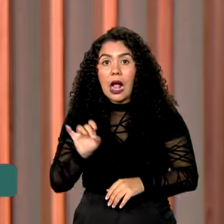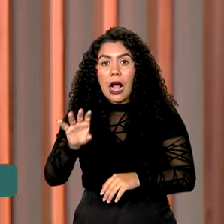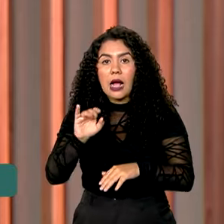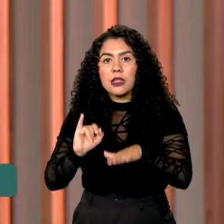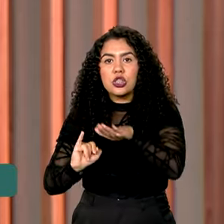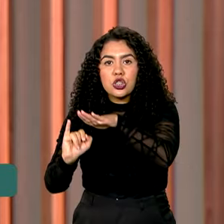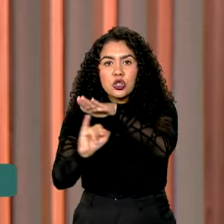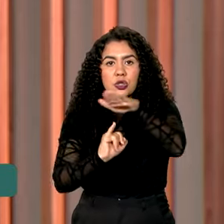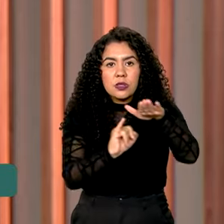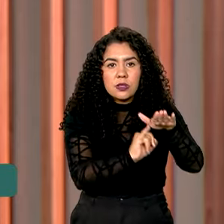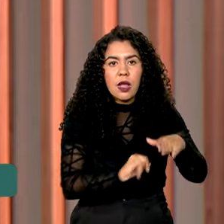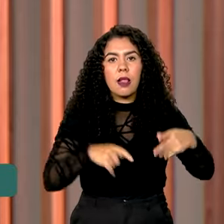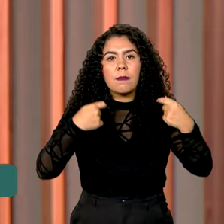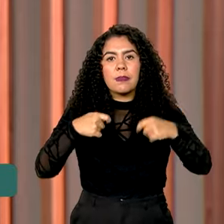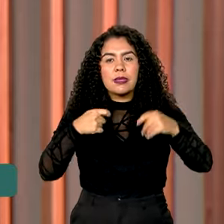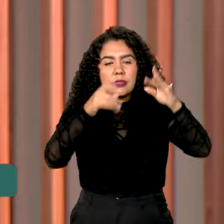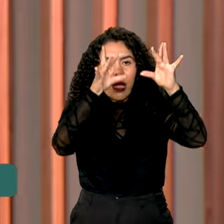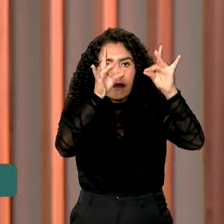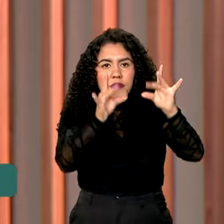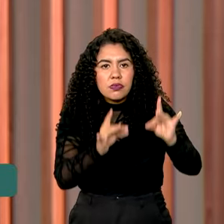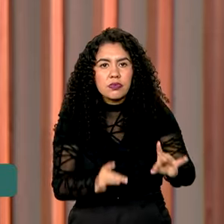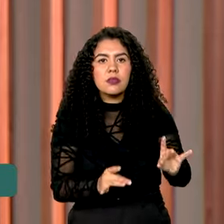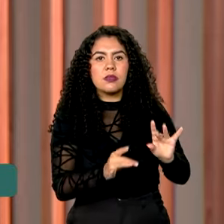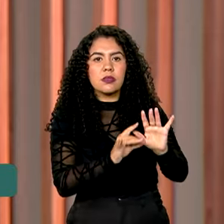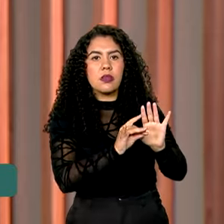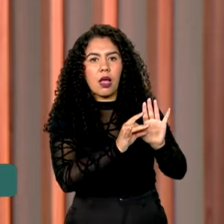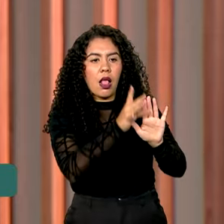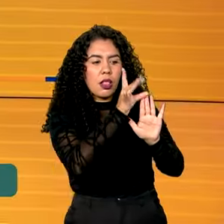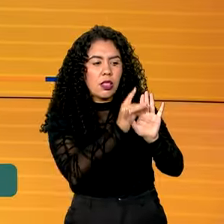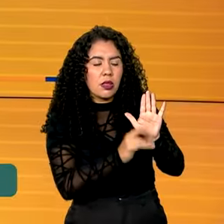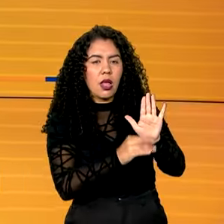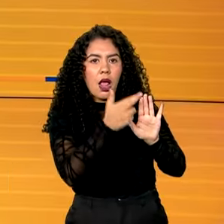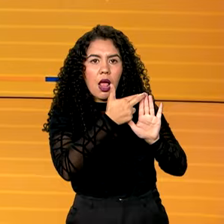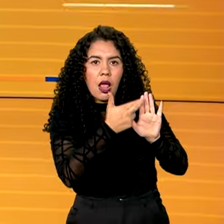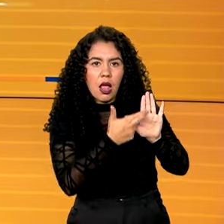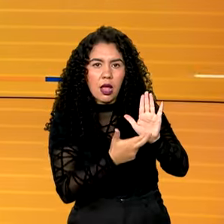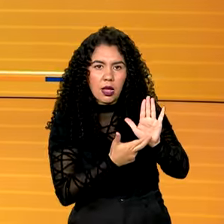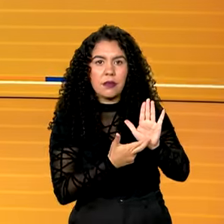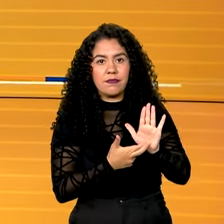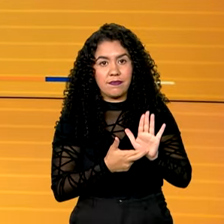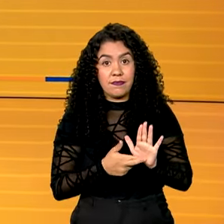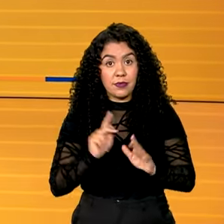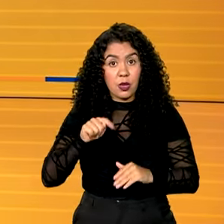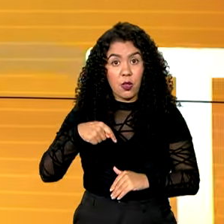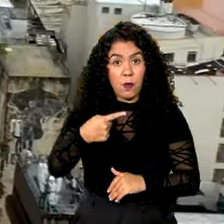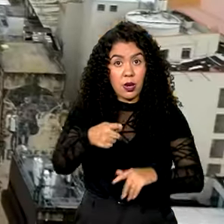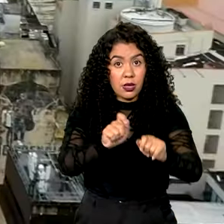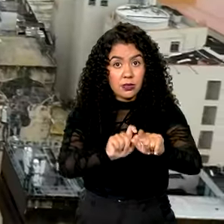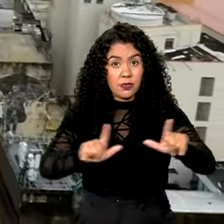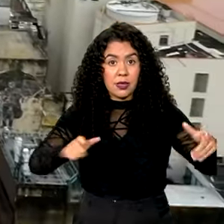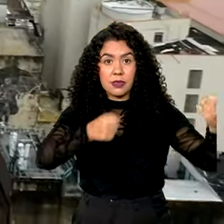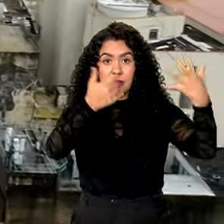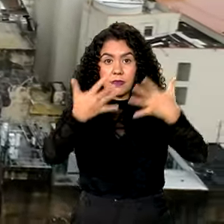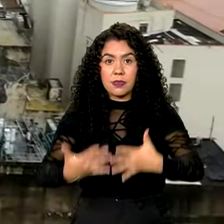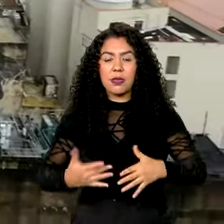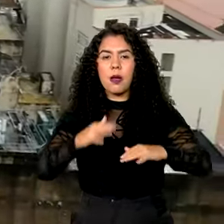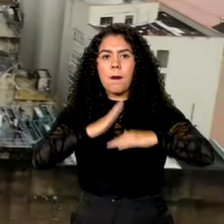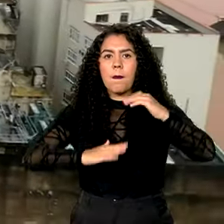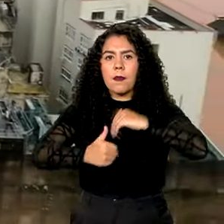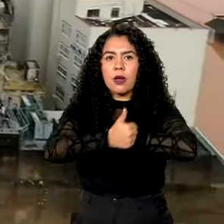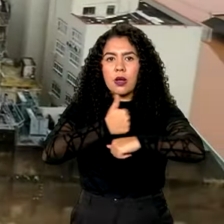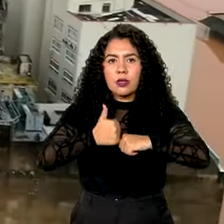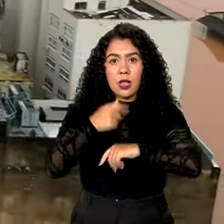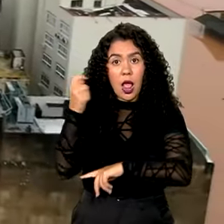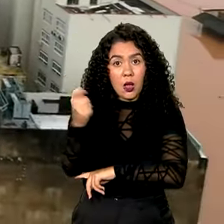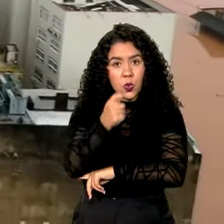editar as respectivas normas e editais das provas. Veja a seguir, trabalhadores gaúchos já